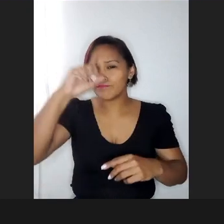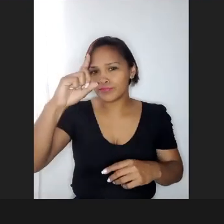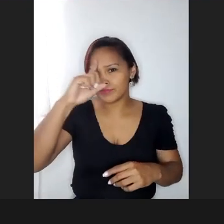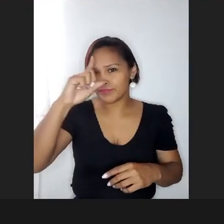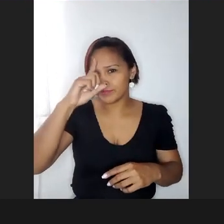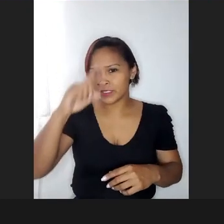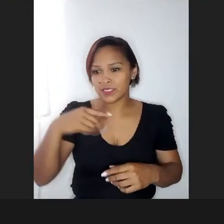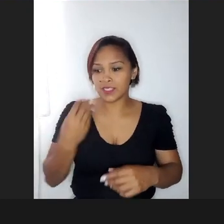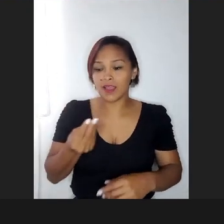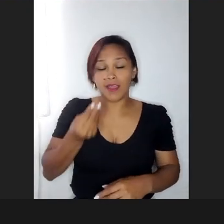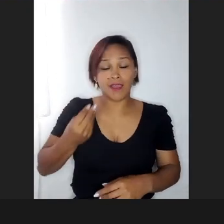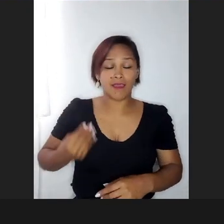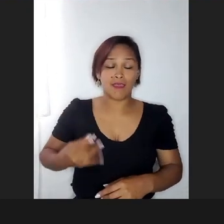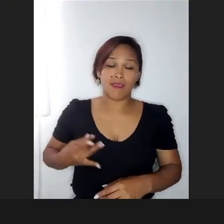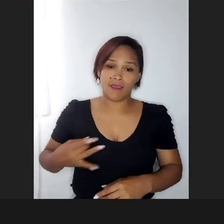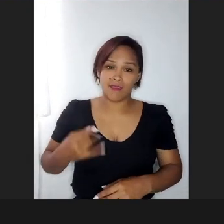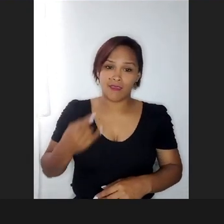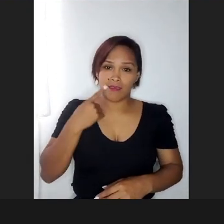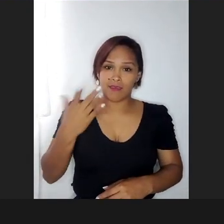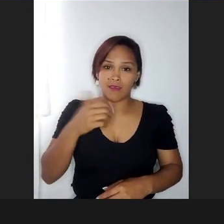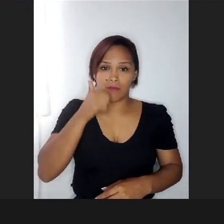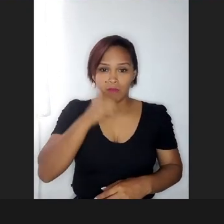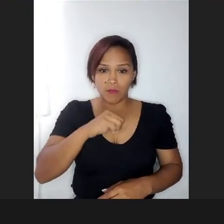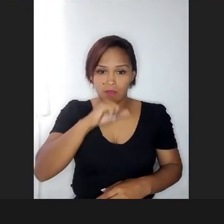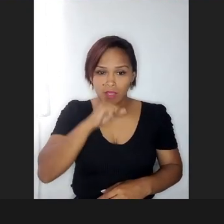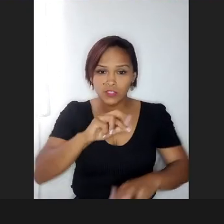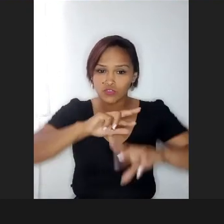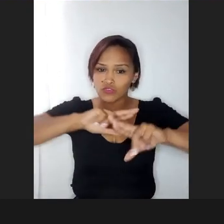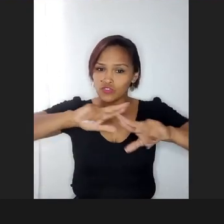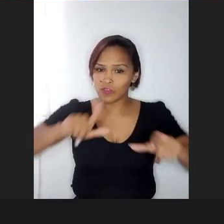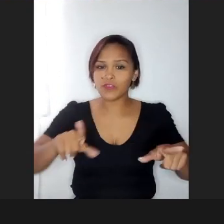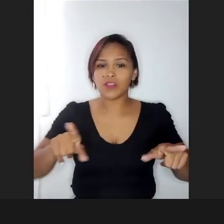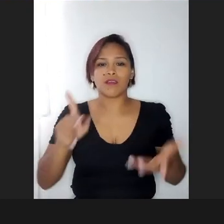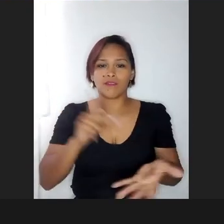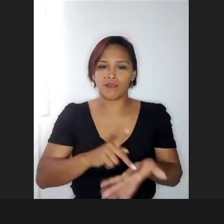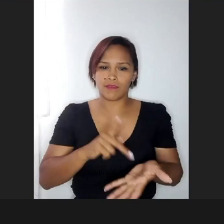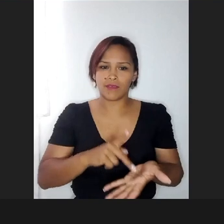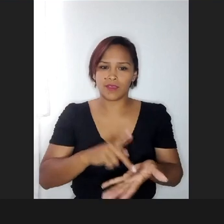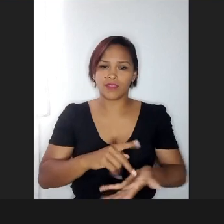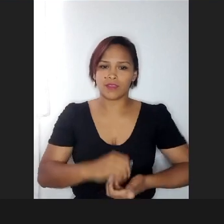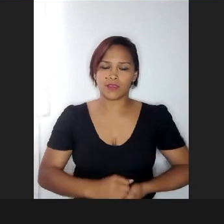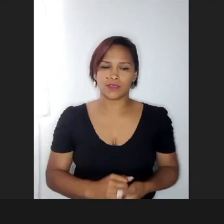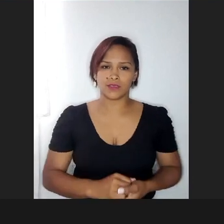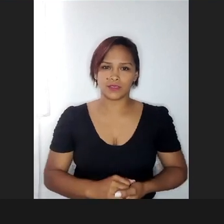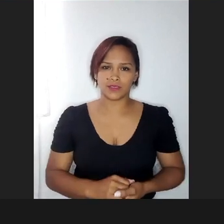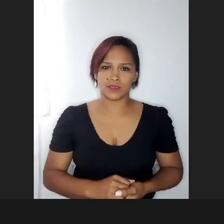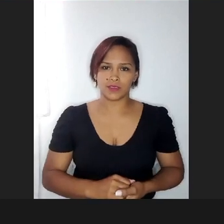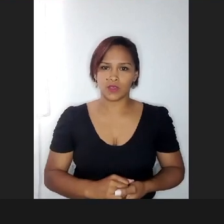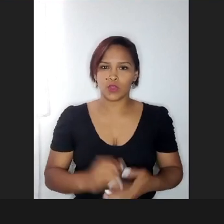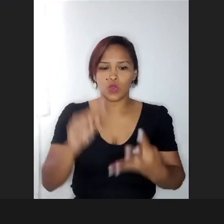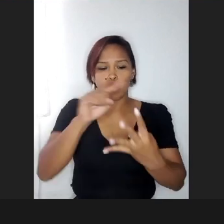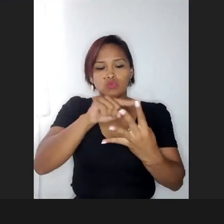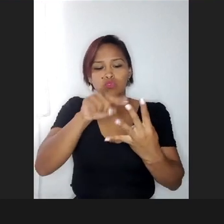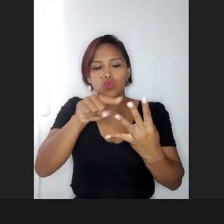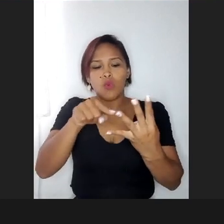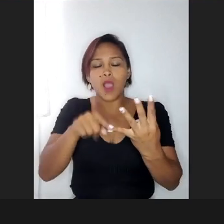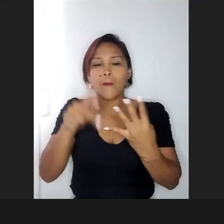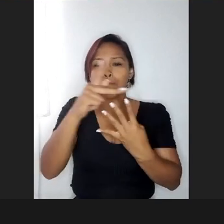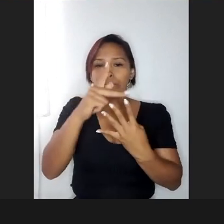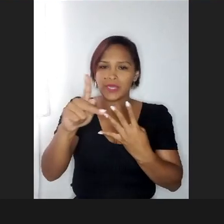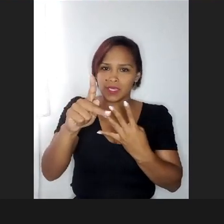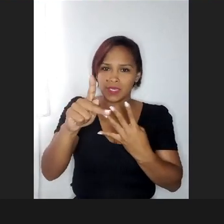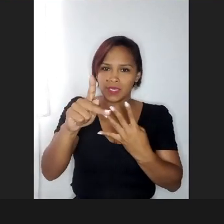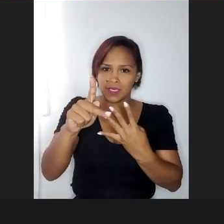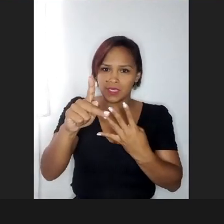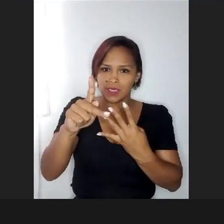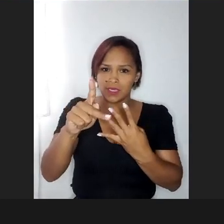presente, no meu maternar, e que faz muita diferença mesmo, né, então, os quatro P's, que a gente chama, do Apeito